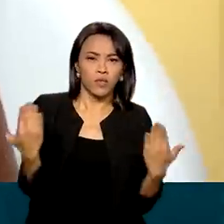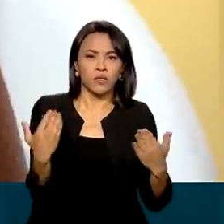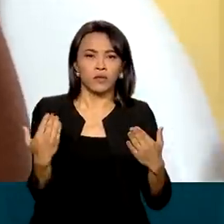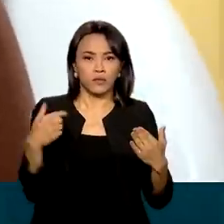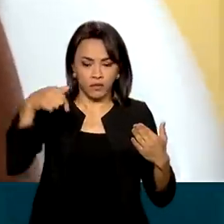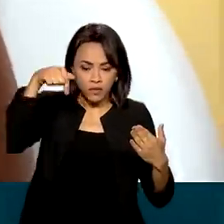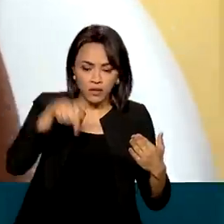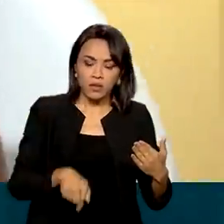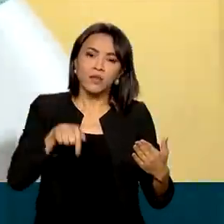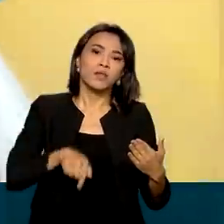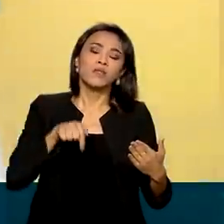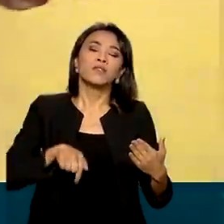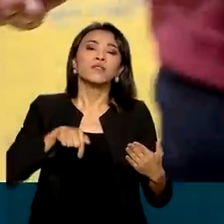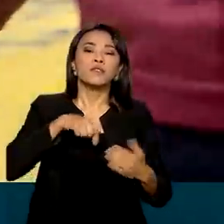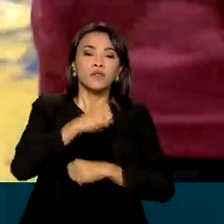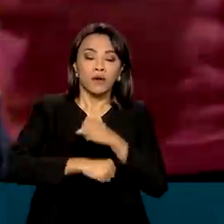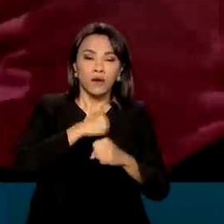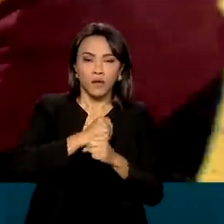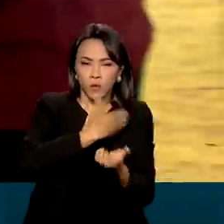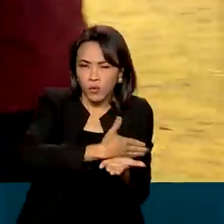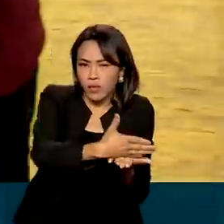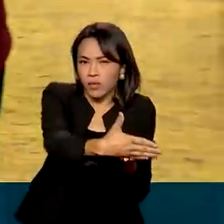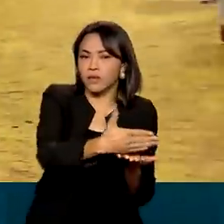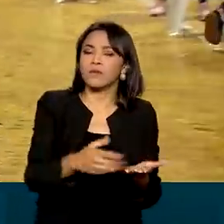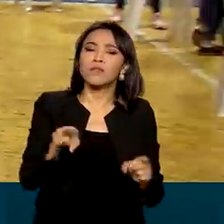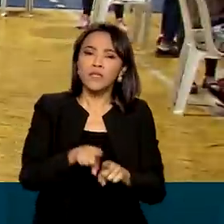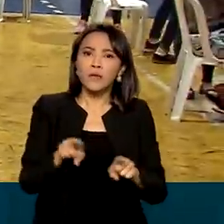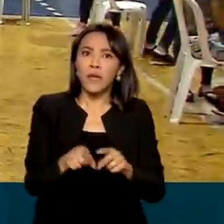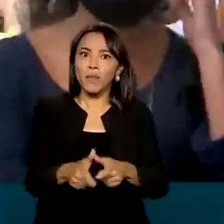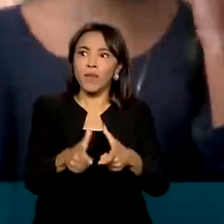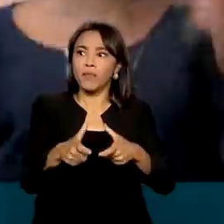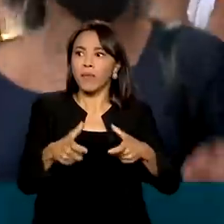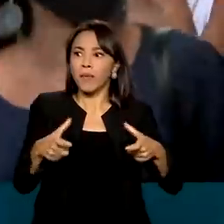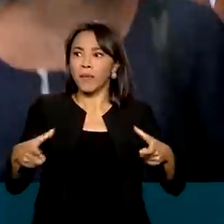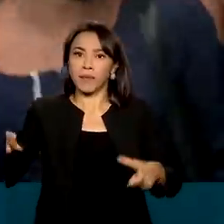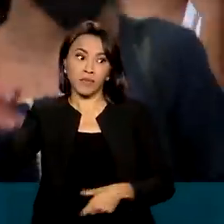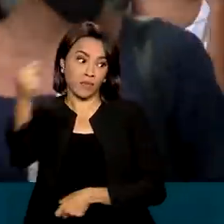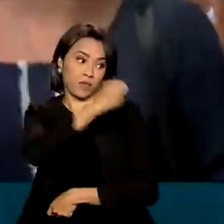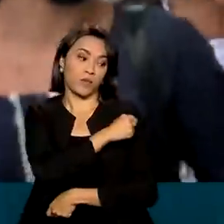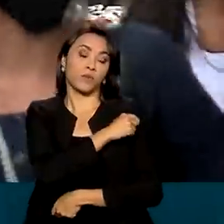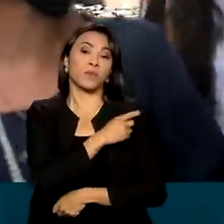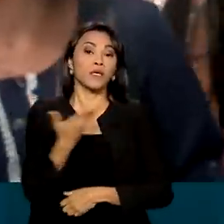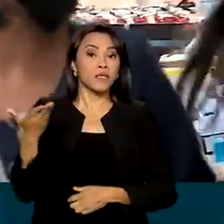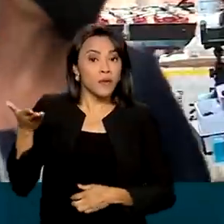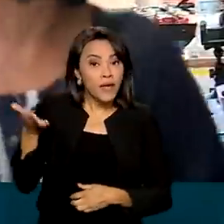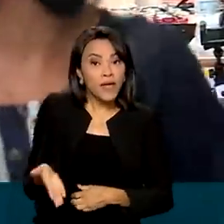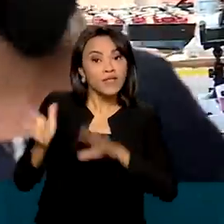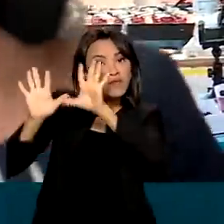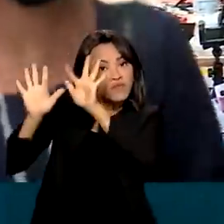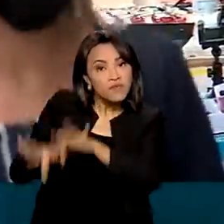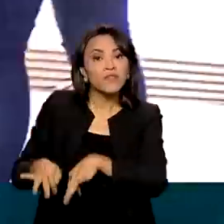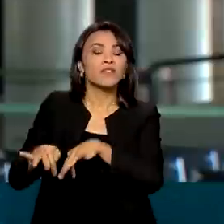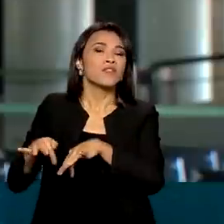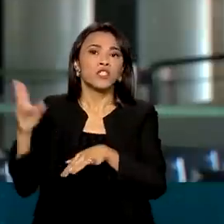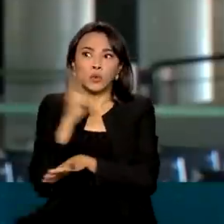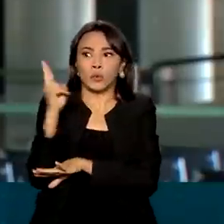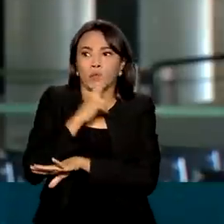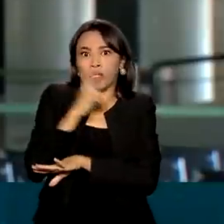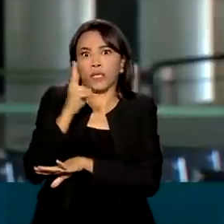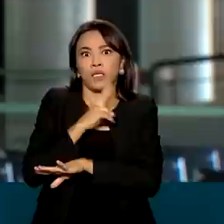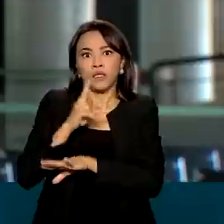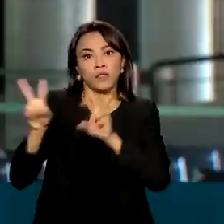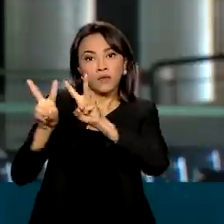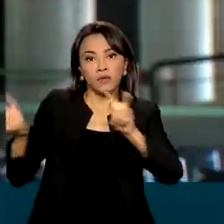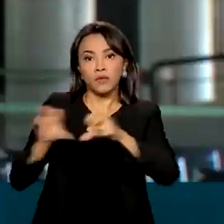ano. Também foi considerada a ampla cobertura vacinal. E na prática, Renata, esse fim do estado de emergência vai permitir a